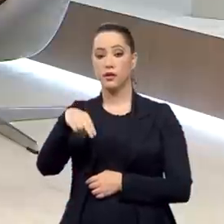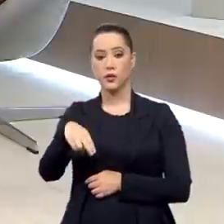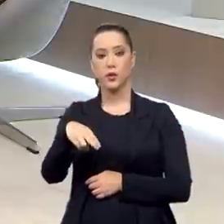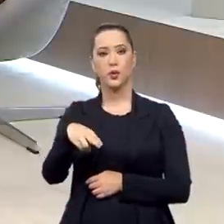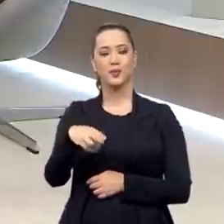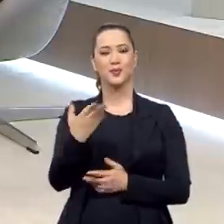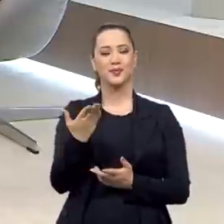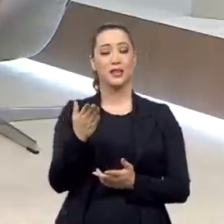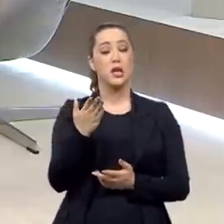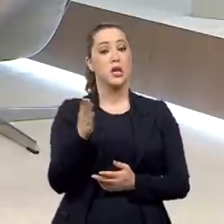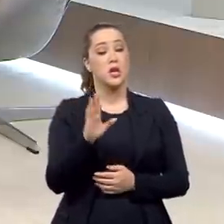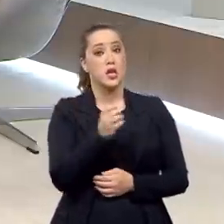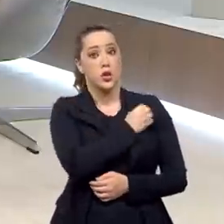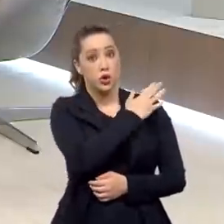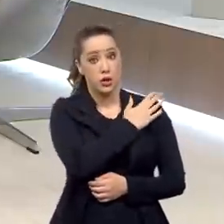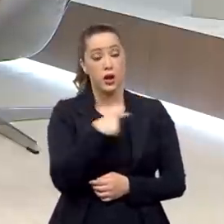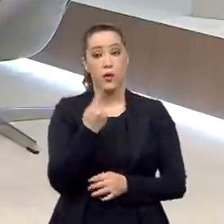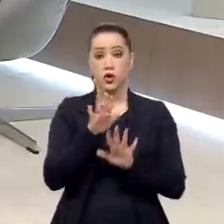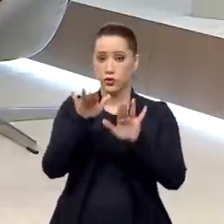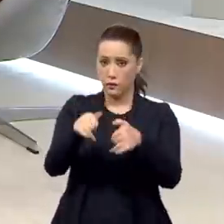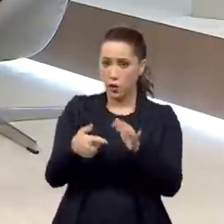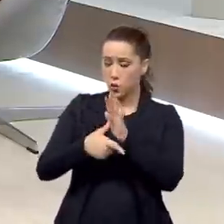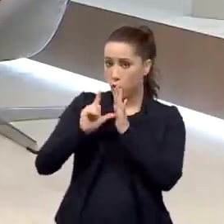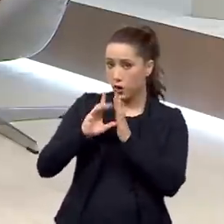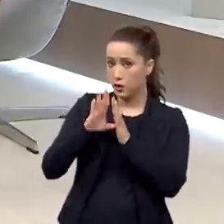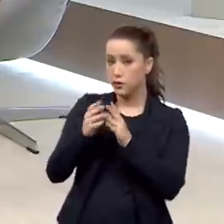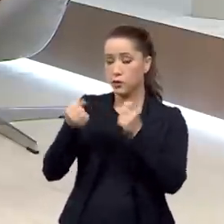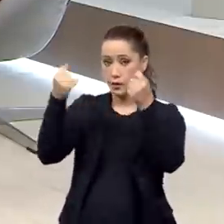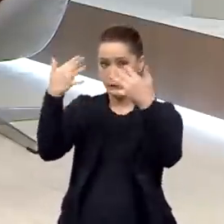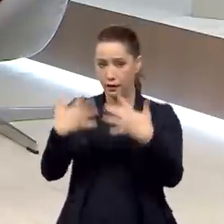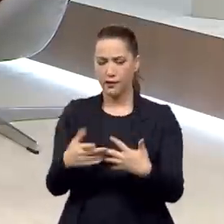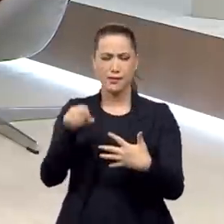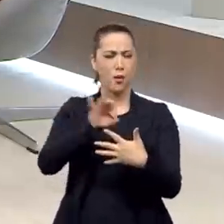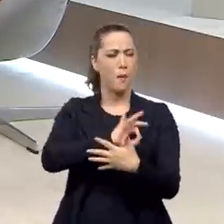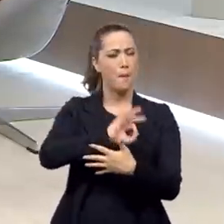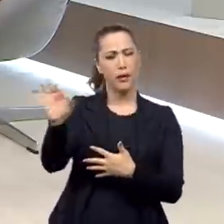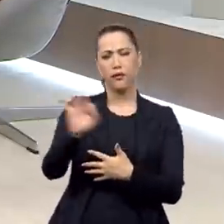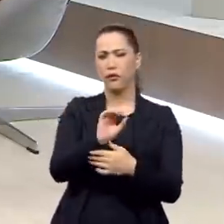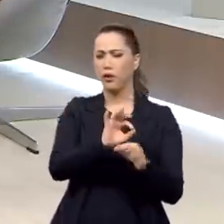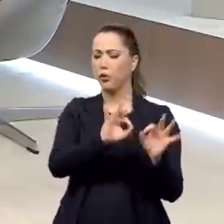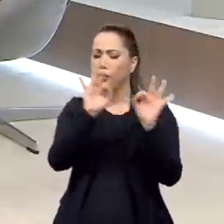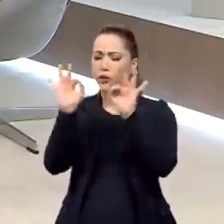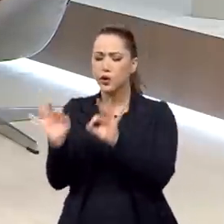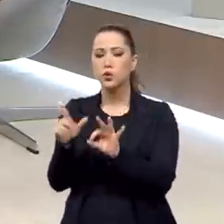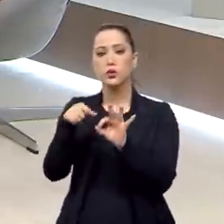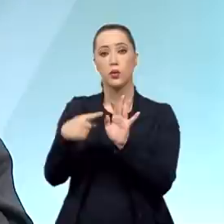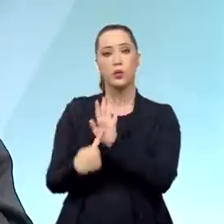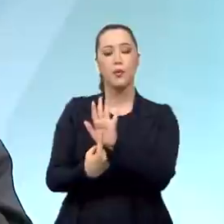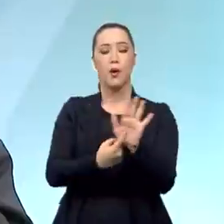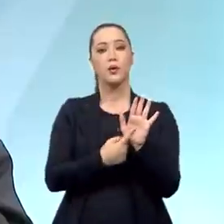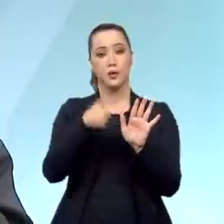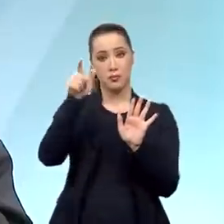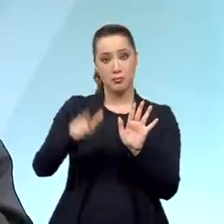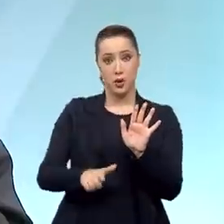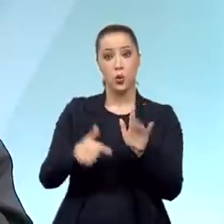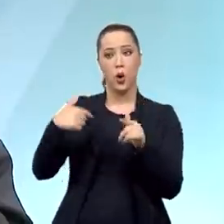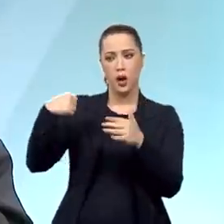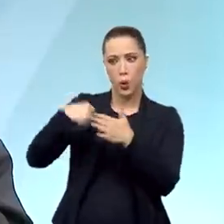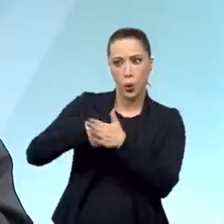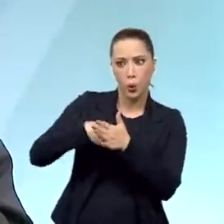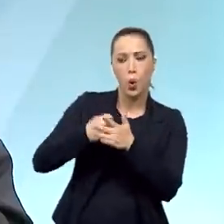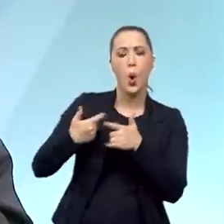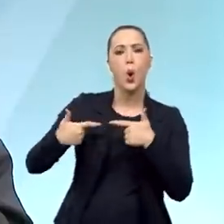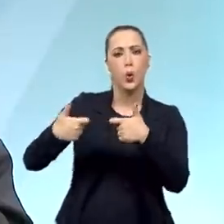General, nós terminamos o bloco anterior com um depoimento emocionante de um dos pracinhas vivos, contando